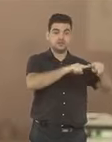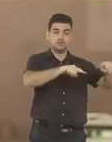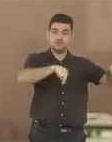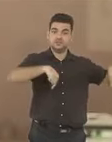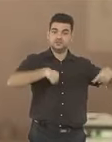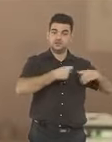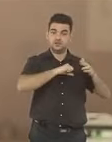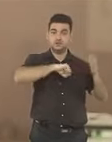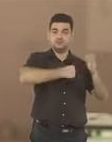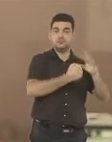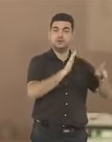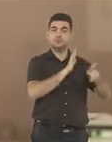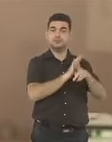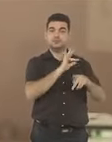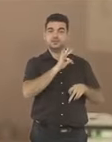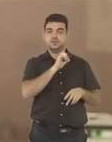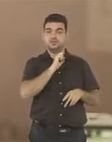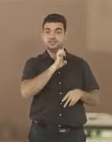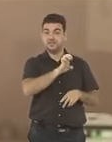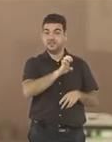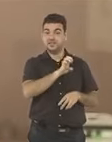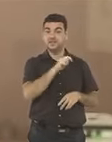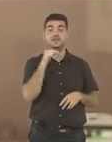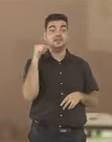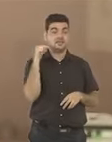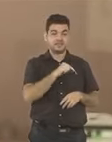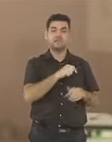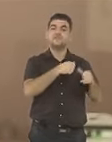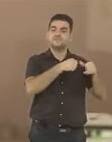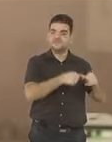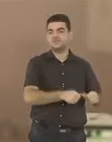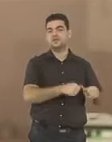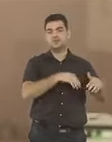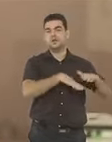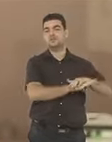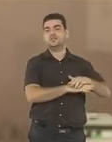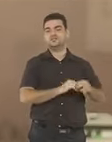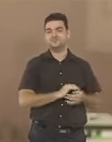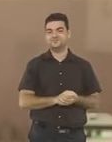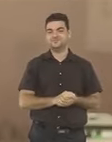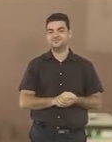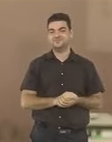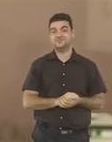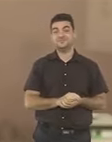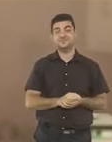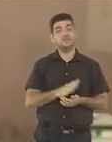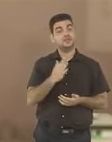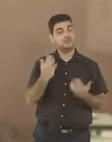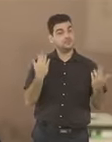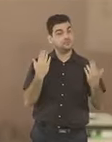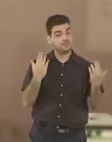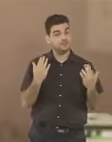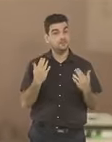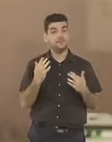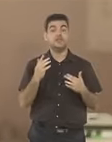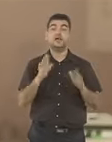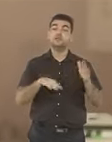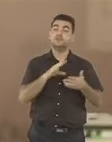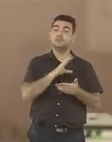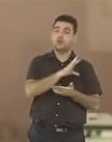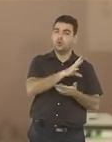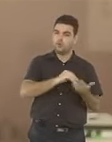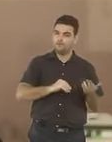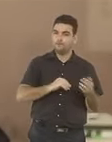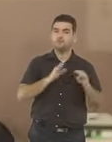sala-cofre no TSE, ficando disponível para verificação. Em paralelo, cópias